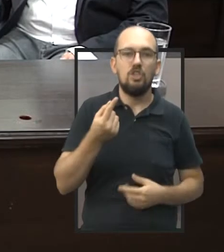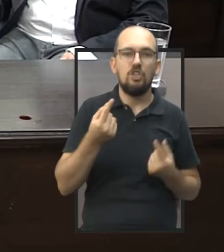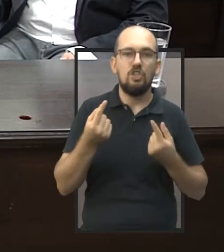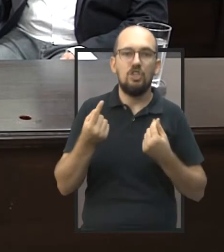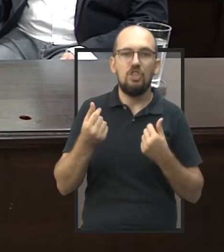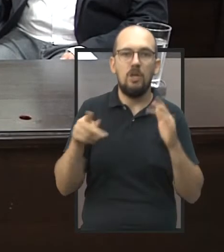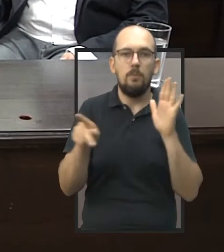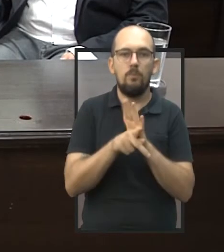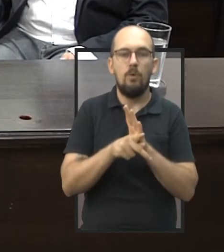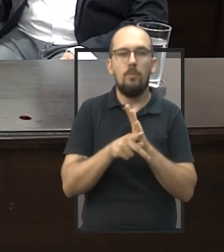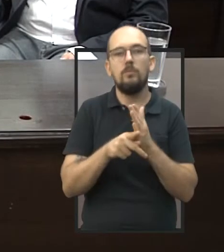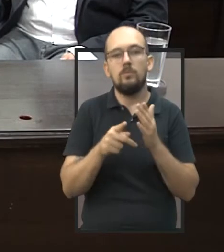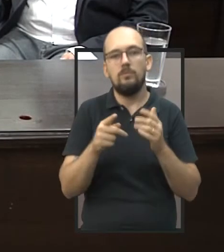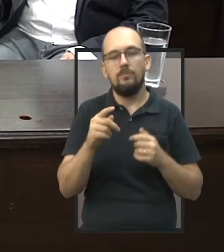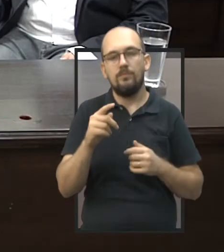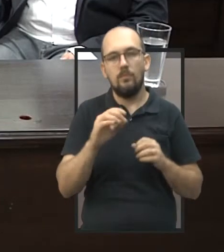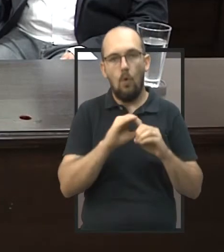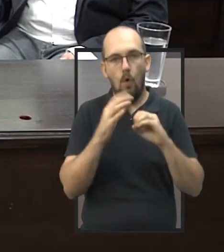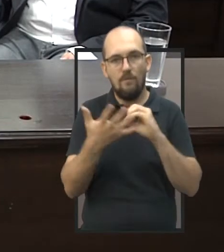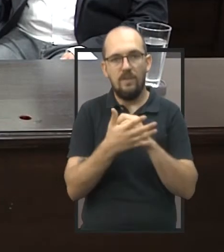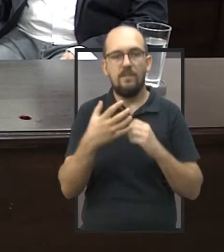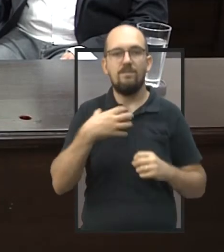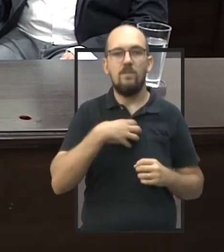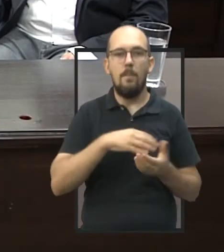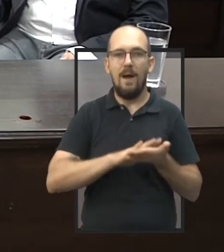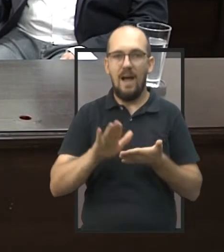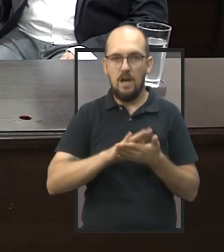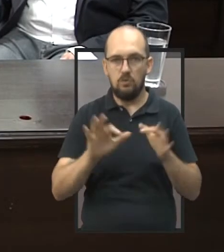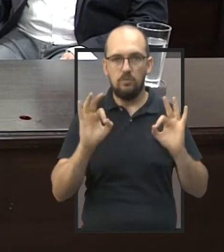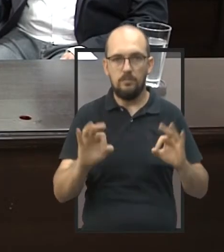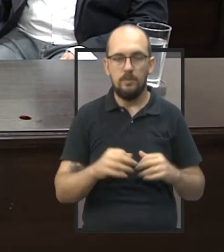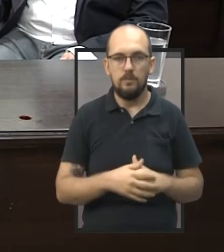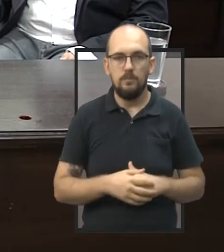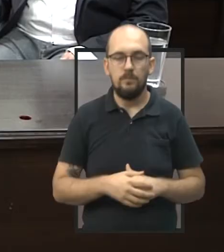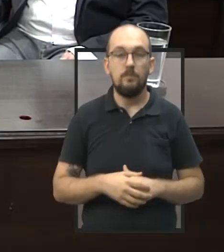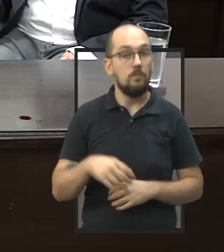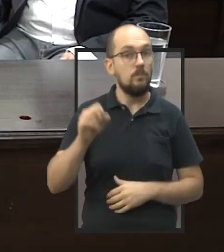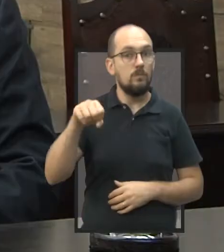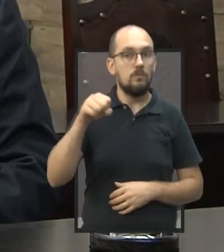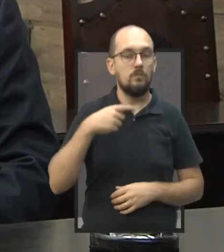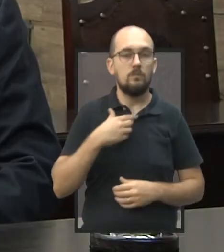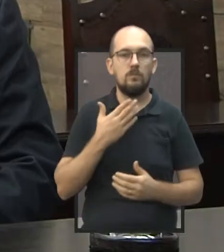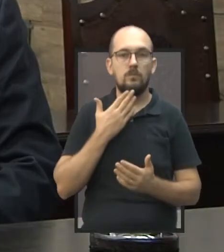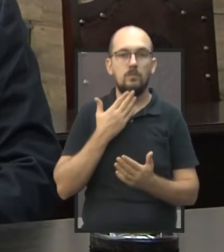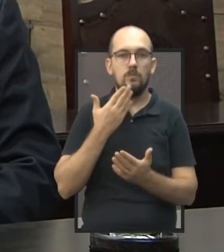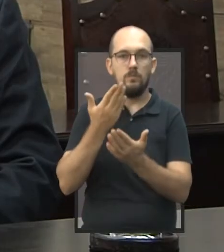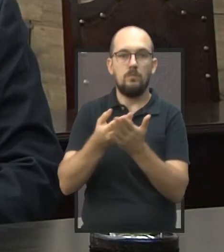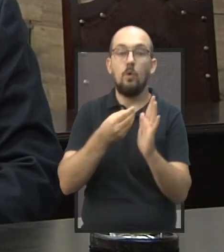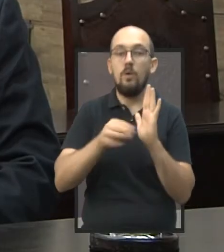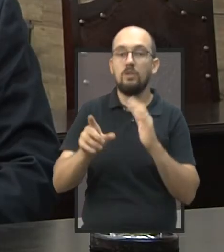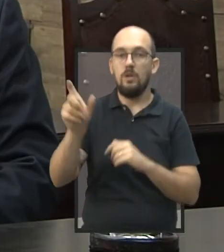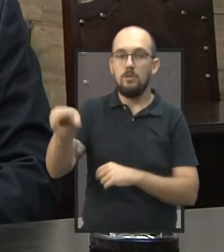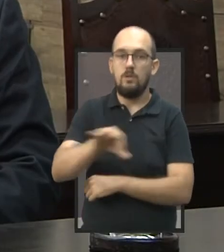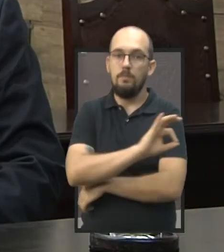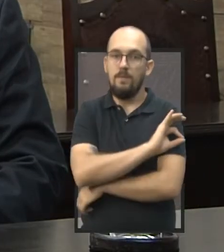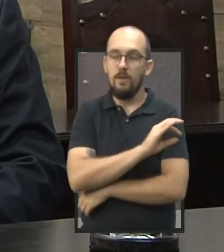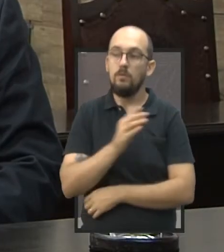dinheiro recebido para combate à Covid e a forma como ele foi gasto? Sim, eu fiz uma indicação ao prefeito para que ele faça,